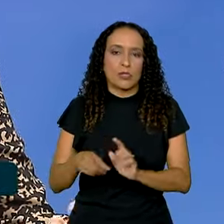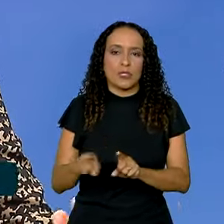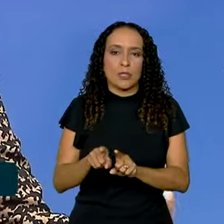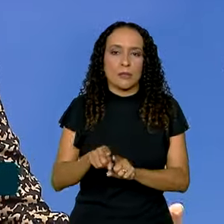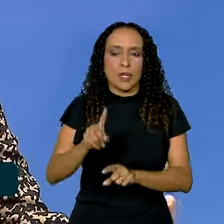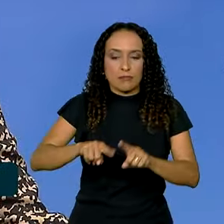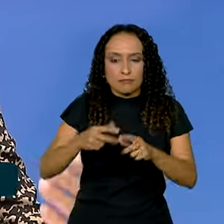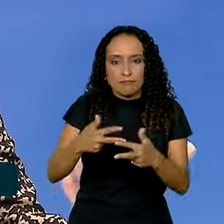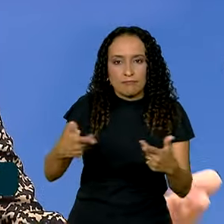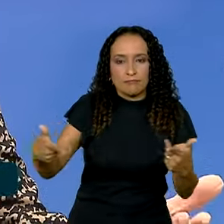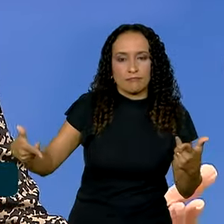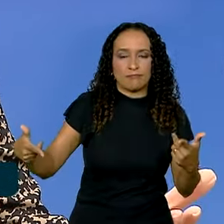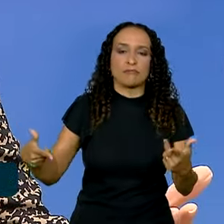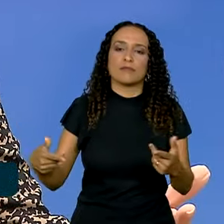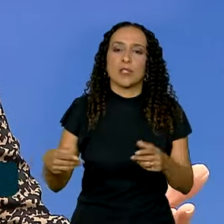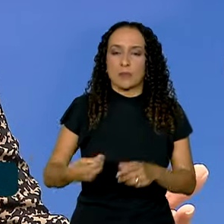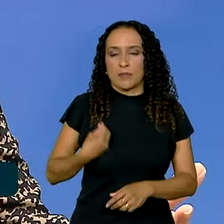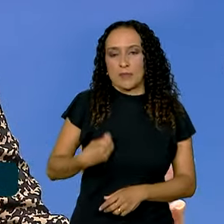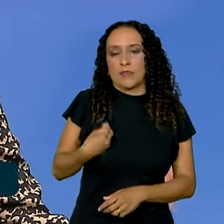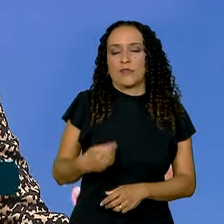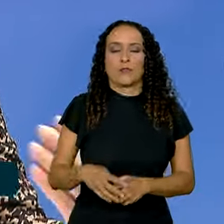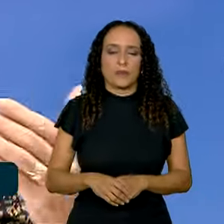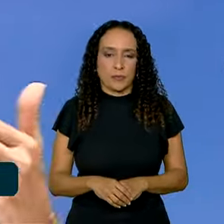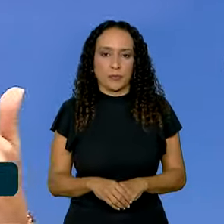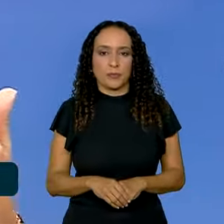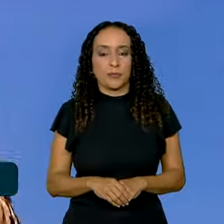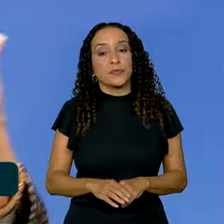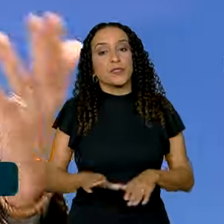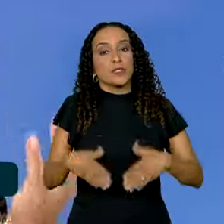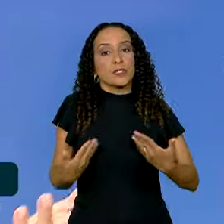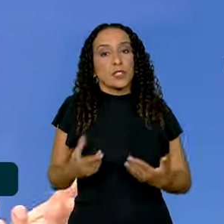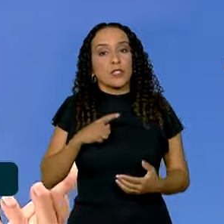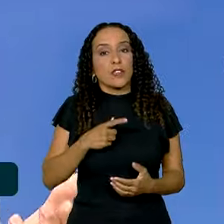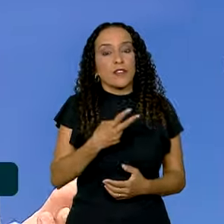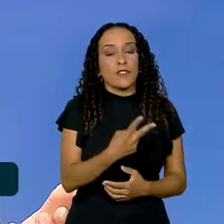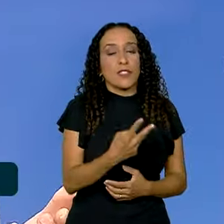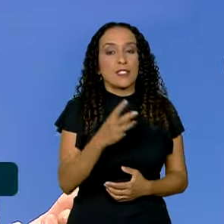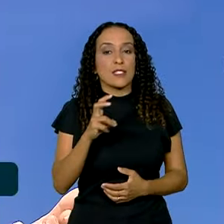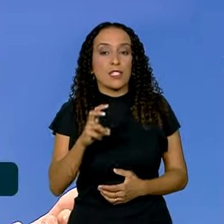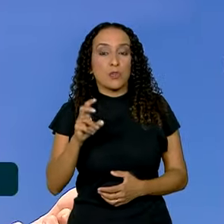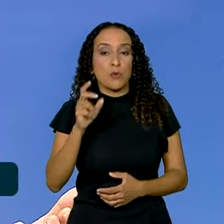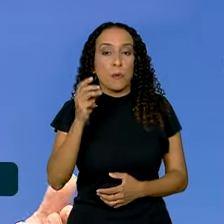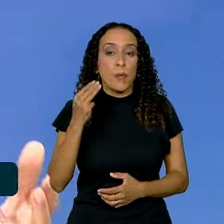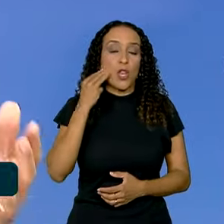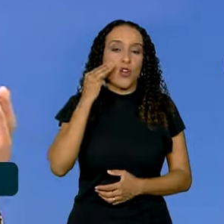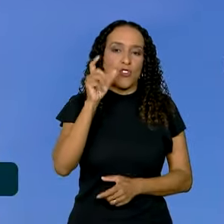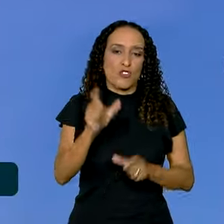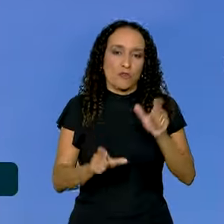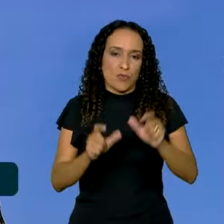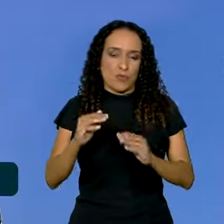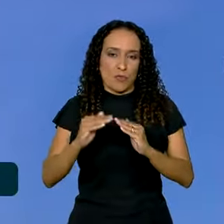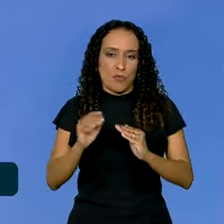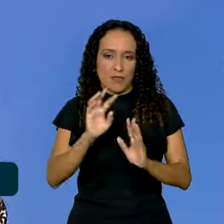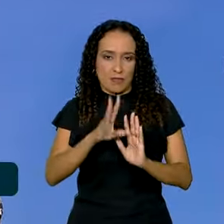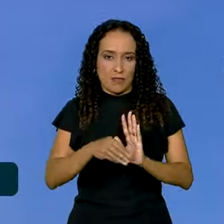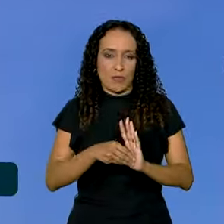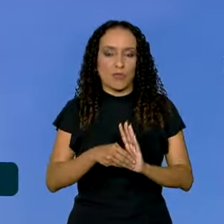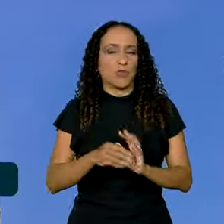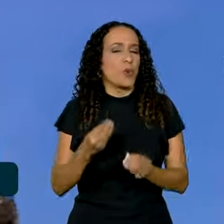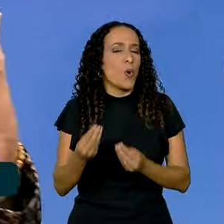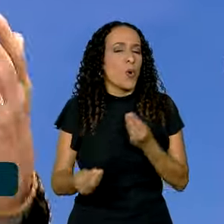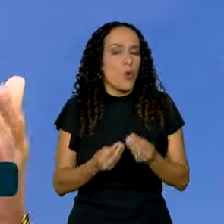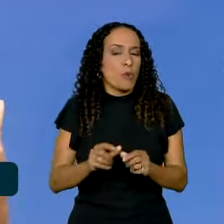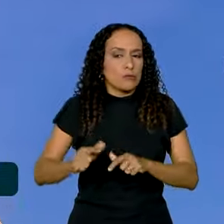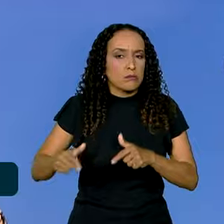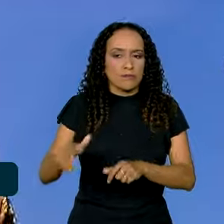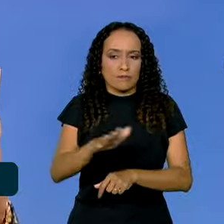dos elementos de recursos naturais para a sua sobrevivência. Então, são 25 milhões de habitantes na Amazônia. Então, como trabalhar